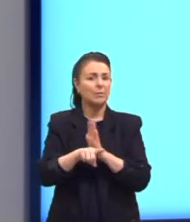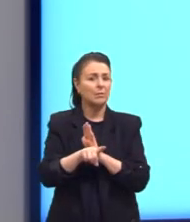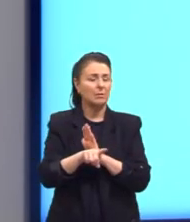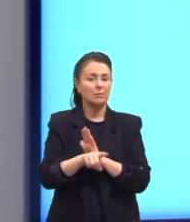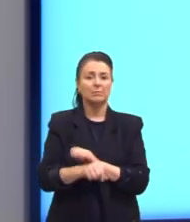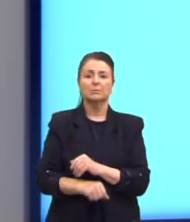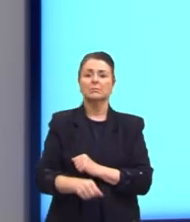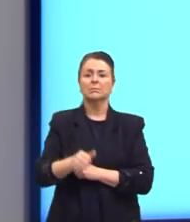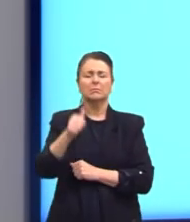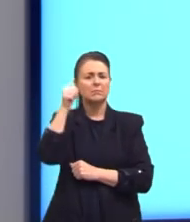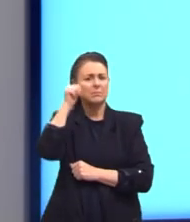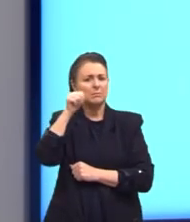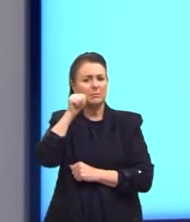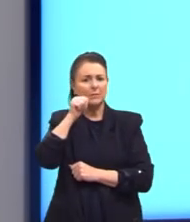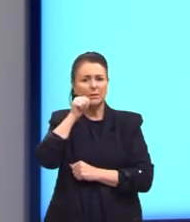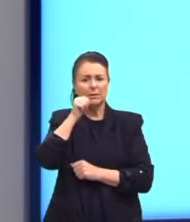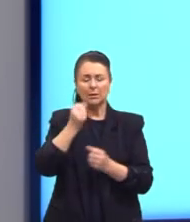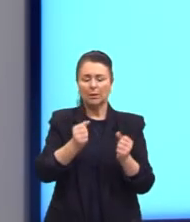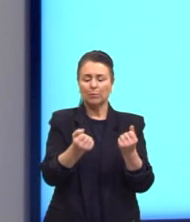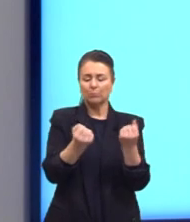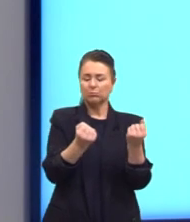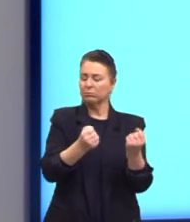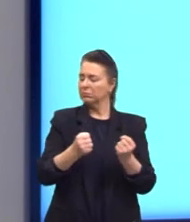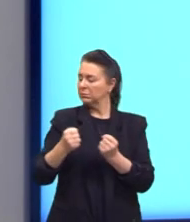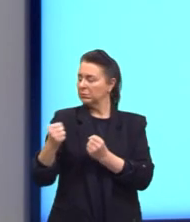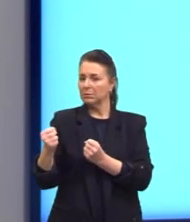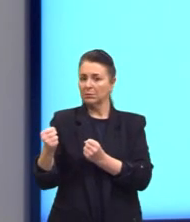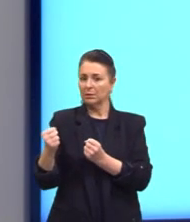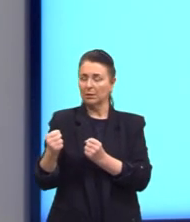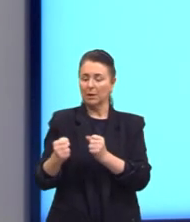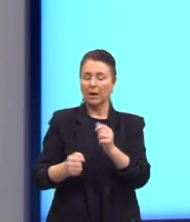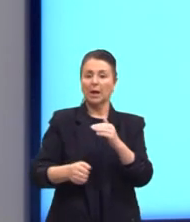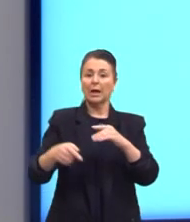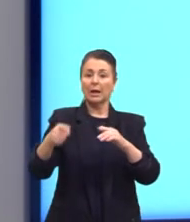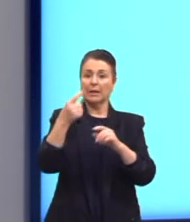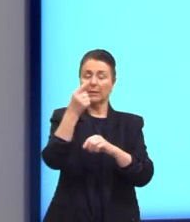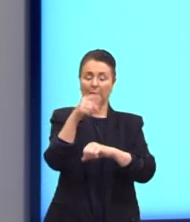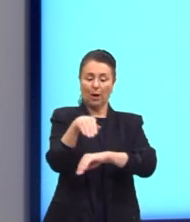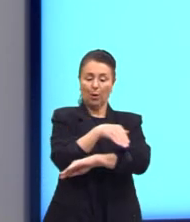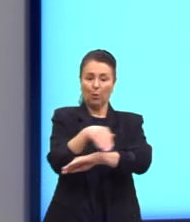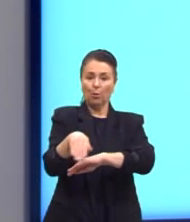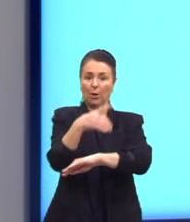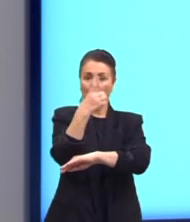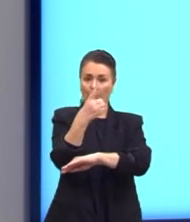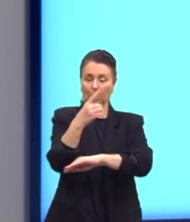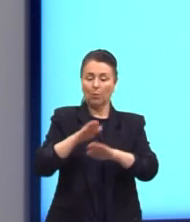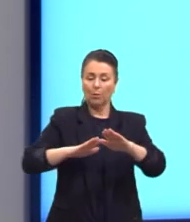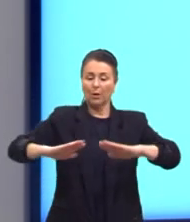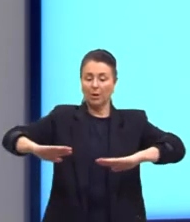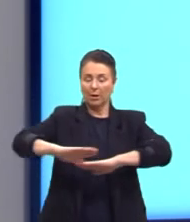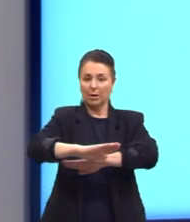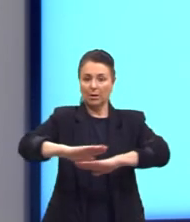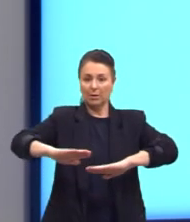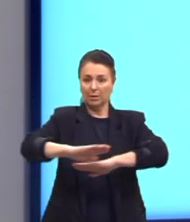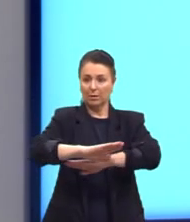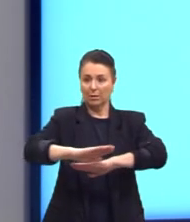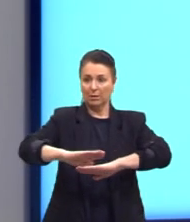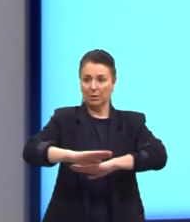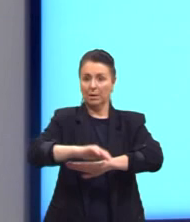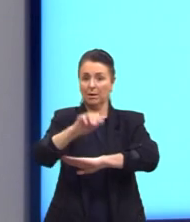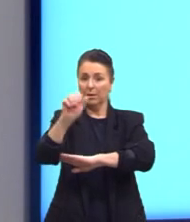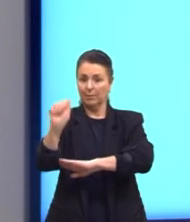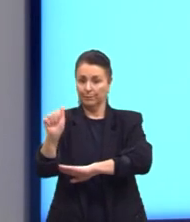uma moça estacionou seu carro na interseção da Rua 1 com a Avenida A. Ela está